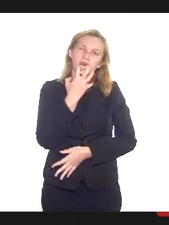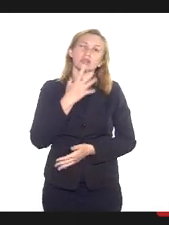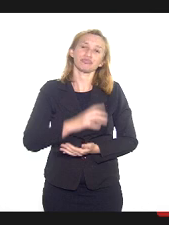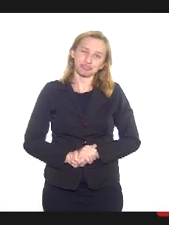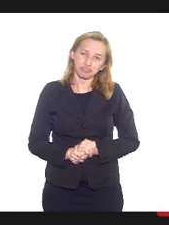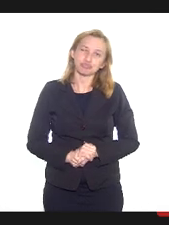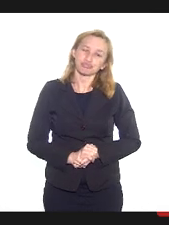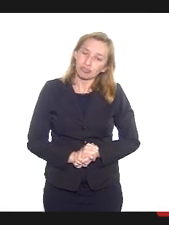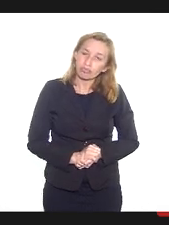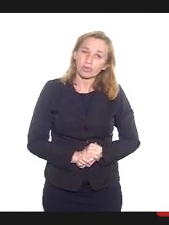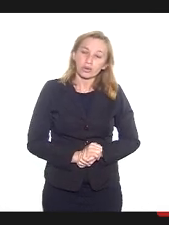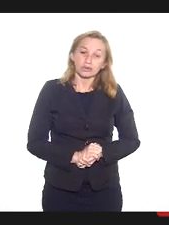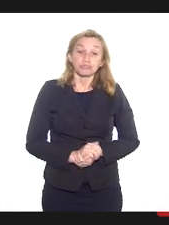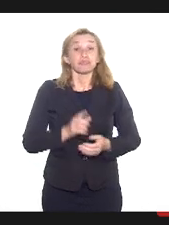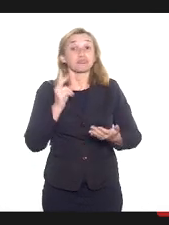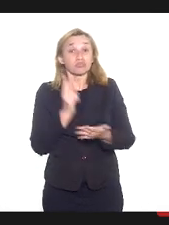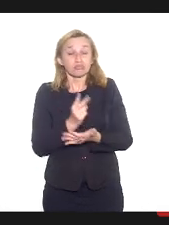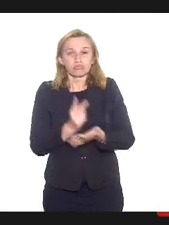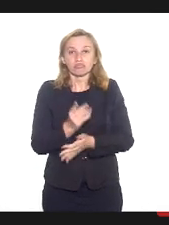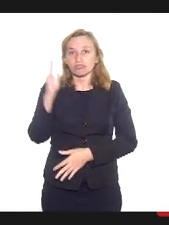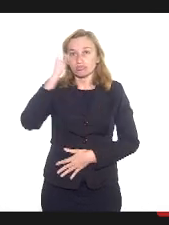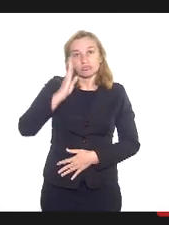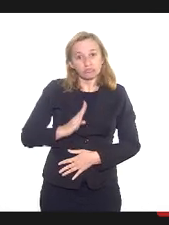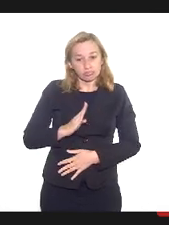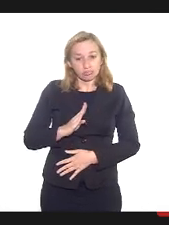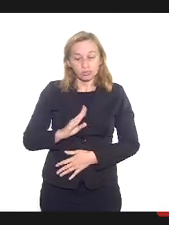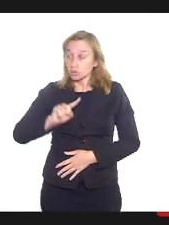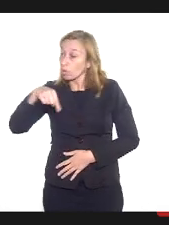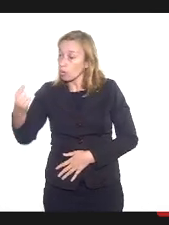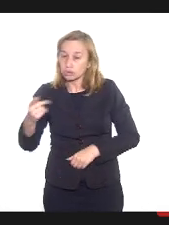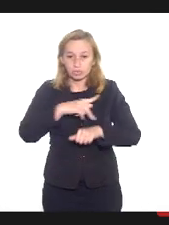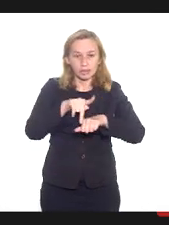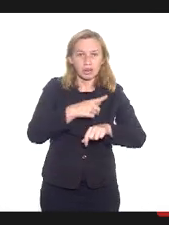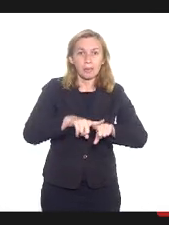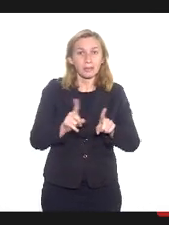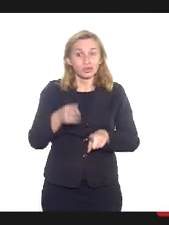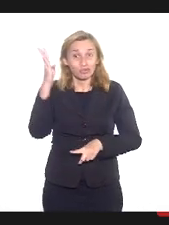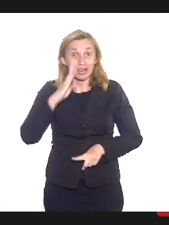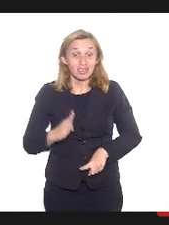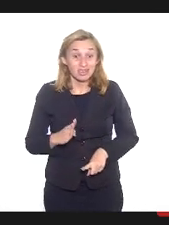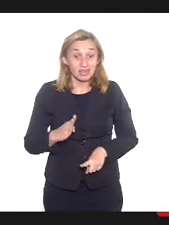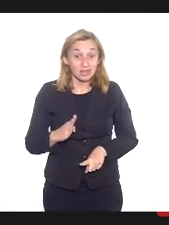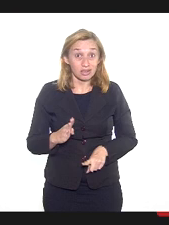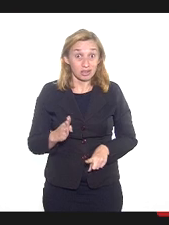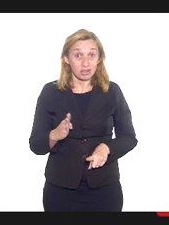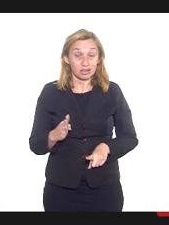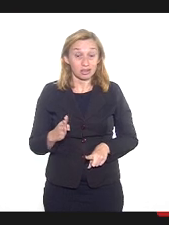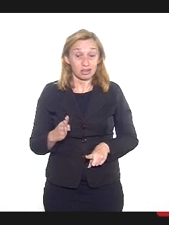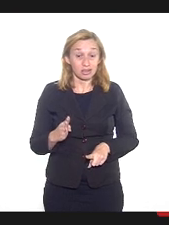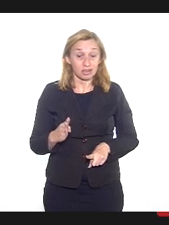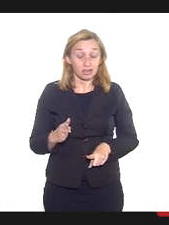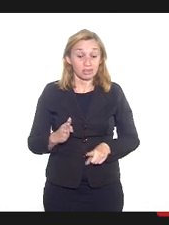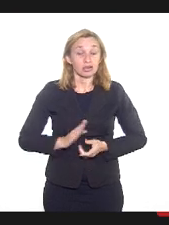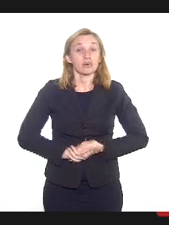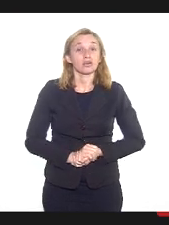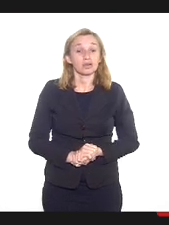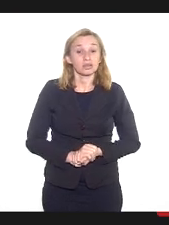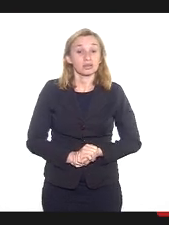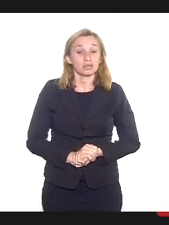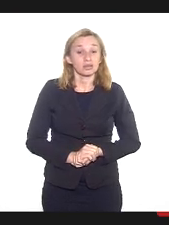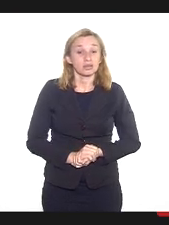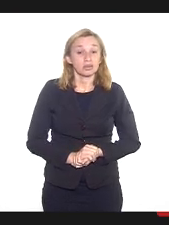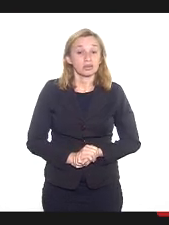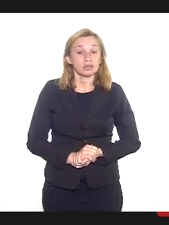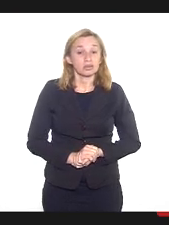convivência humana e social. Mesmo no Brasil, como em outros países, mas mesmo no Brasil, quando esse pressuposto, deputado Marta Rocha, está